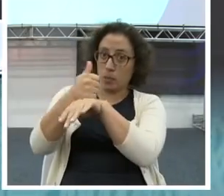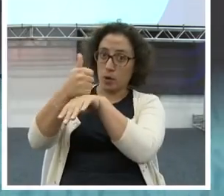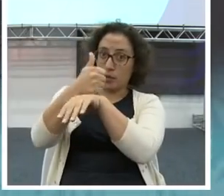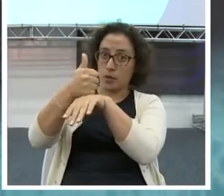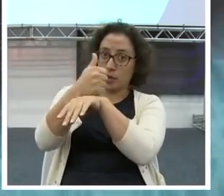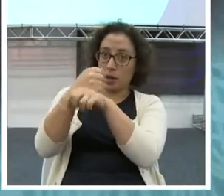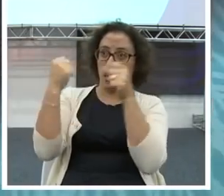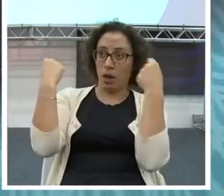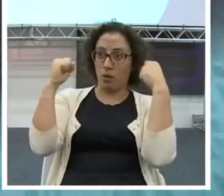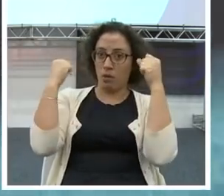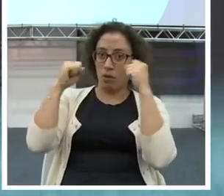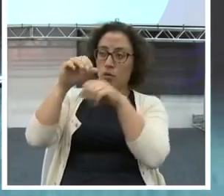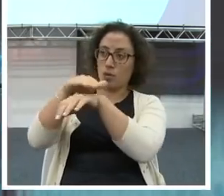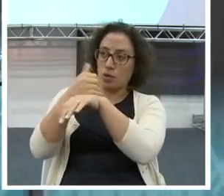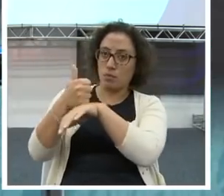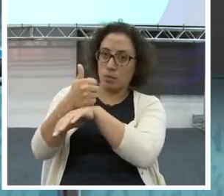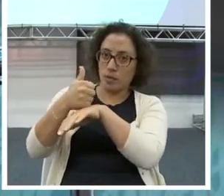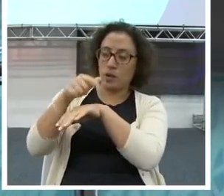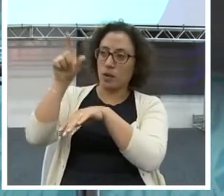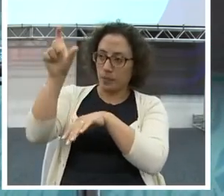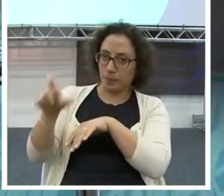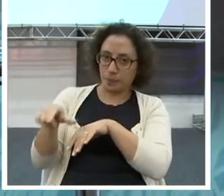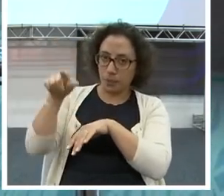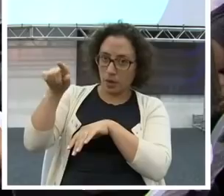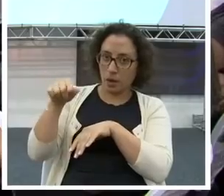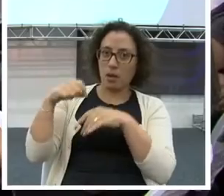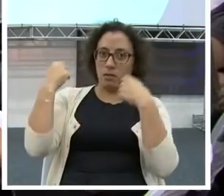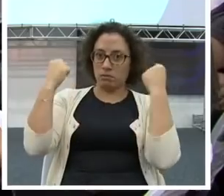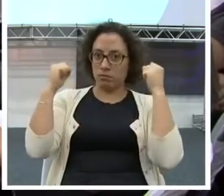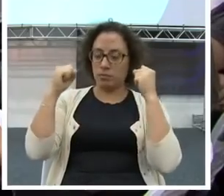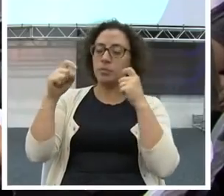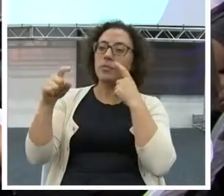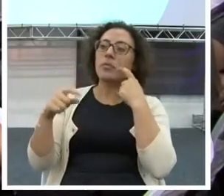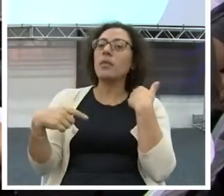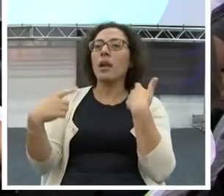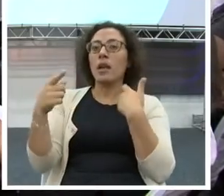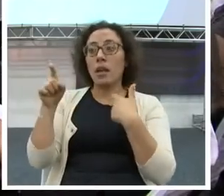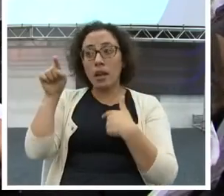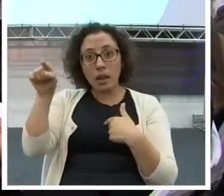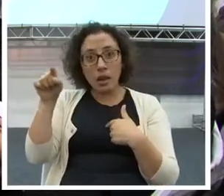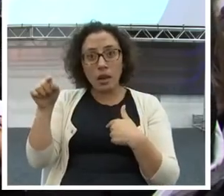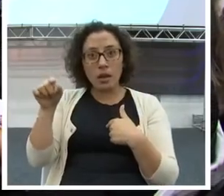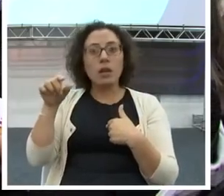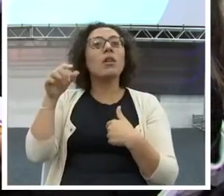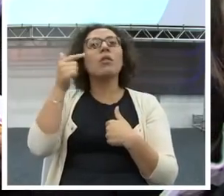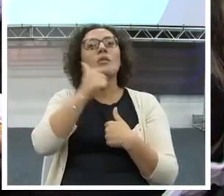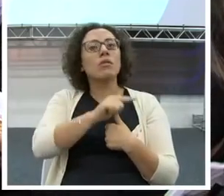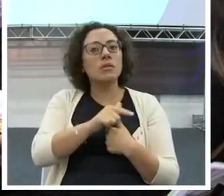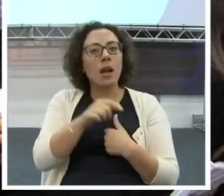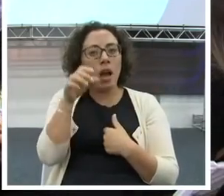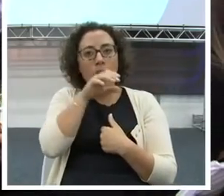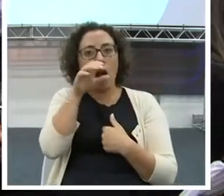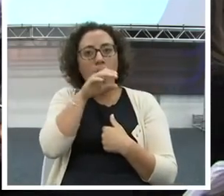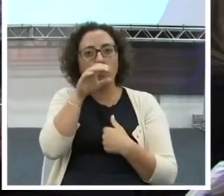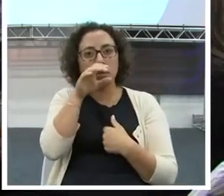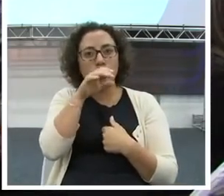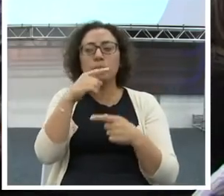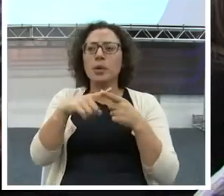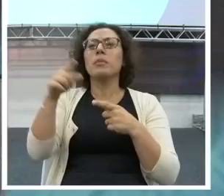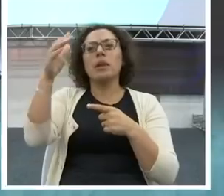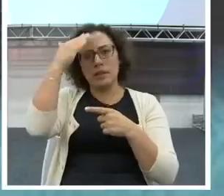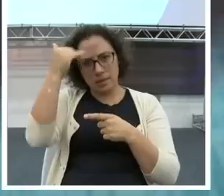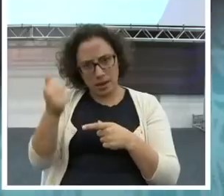personal? O personal te leva a resultado mais rápido. Por quê? Ele tem atário.